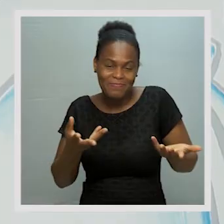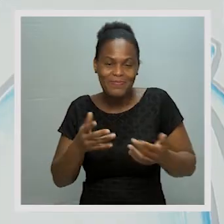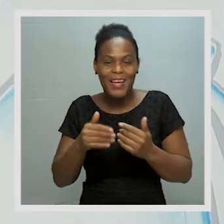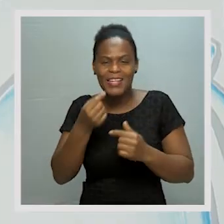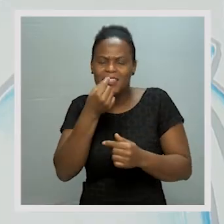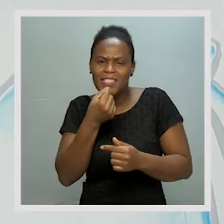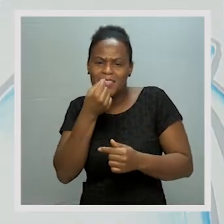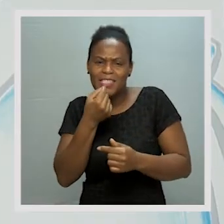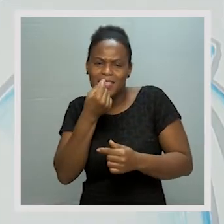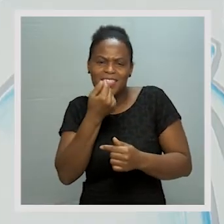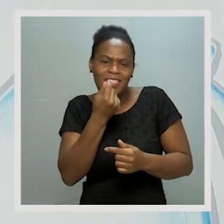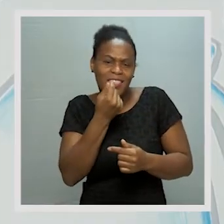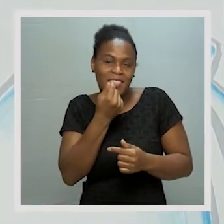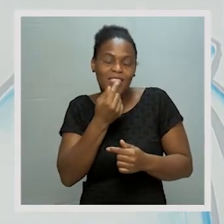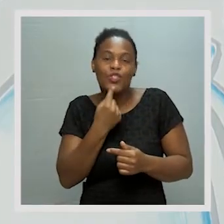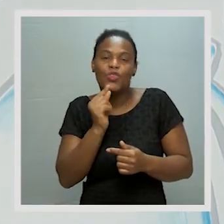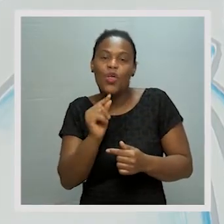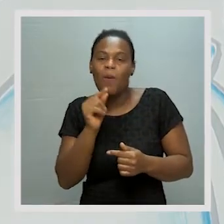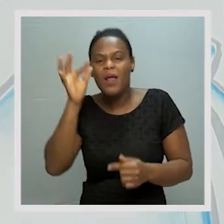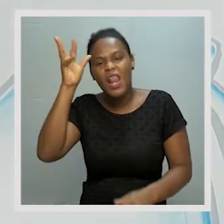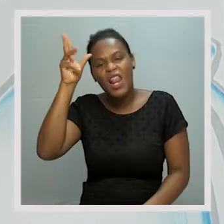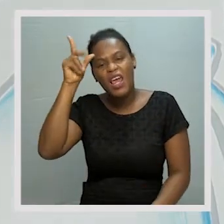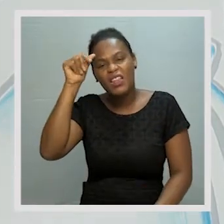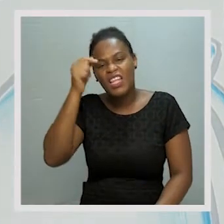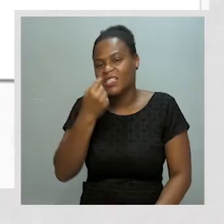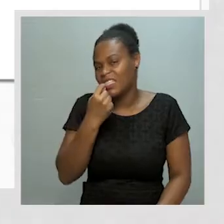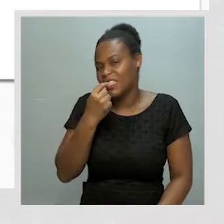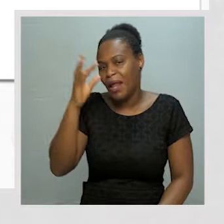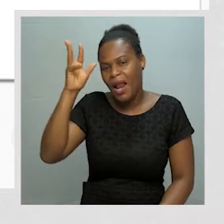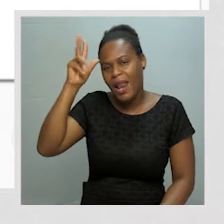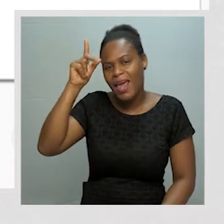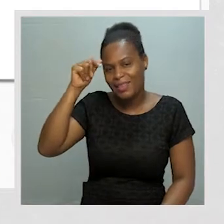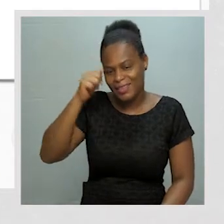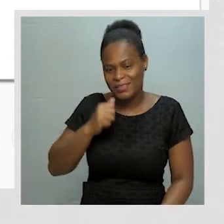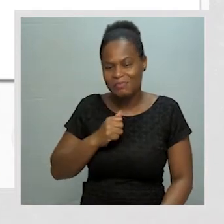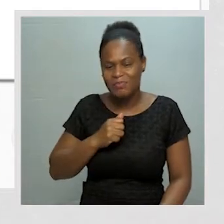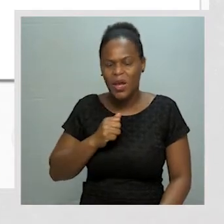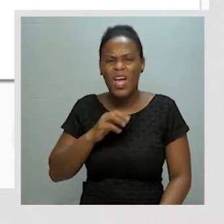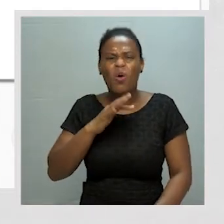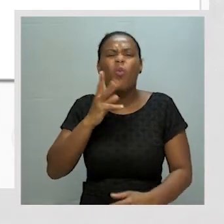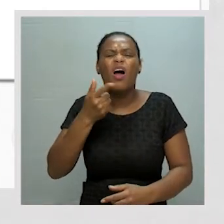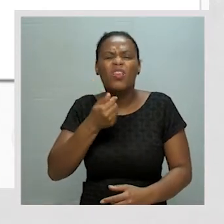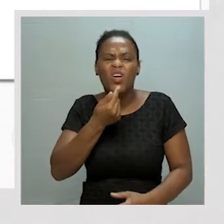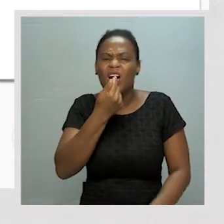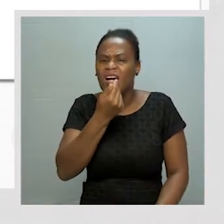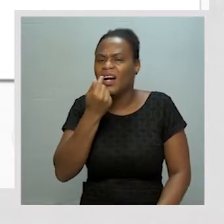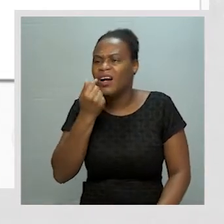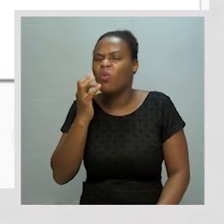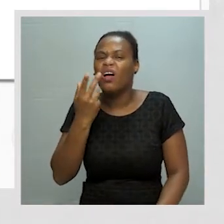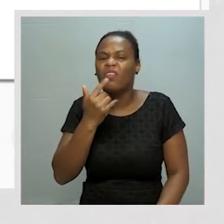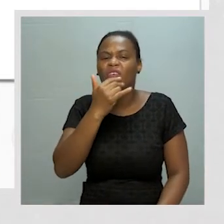esses dentes chamam-se de dentes de leite. E normalmente são vinte dentes.